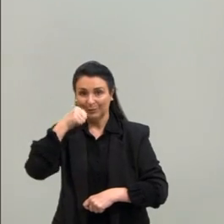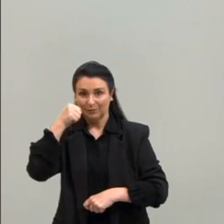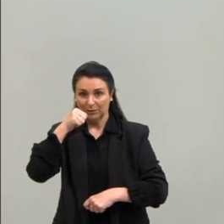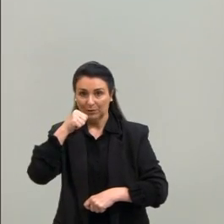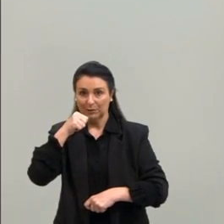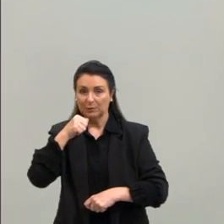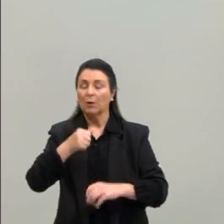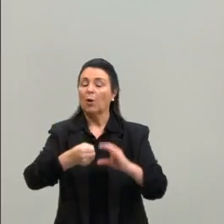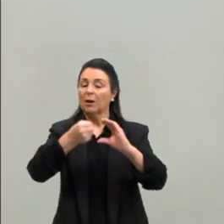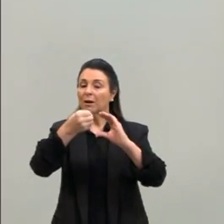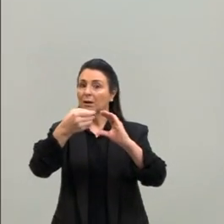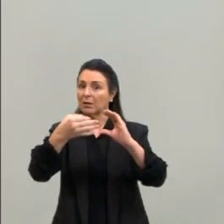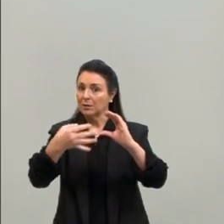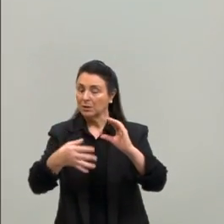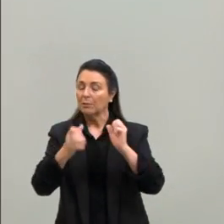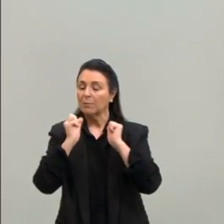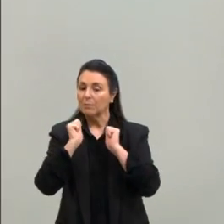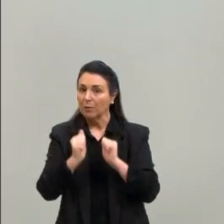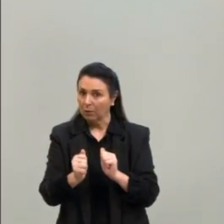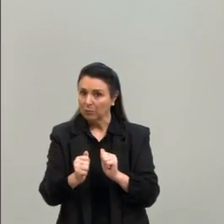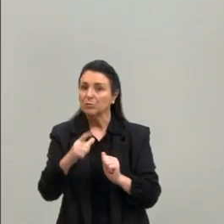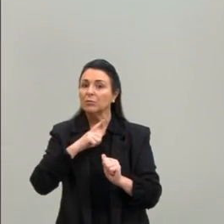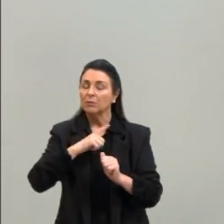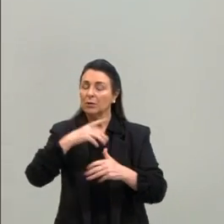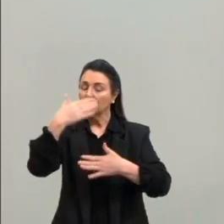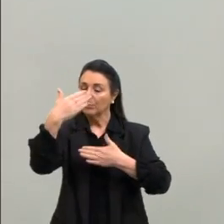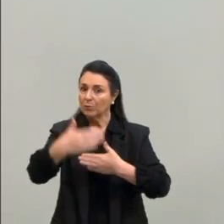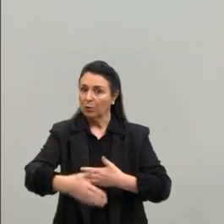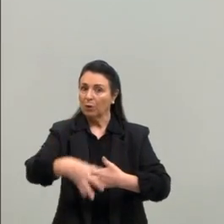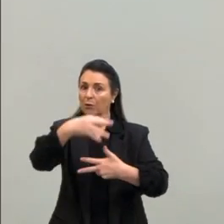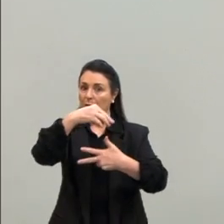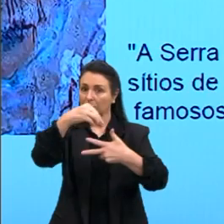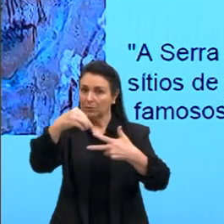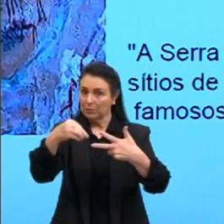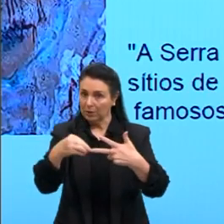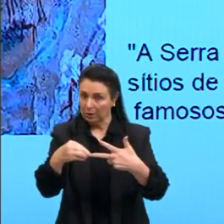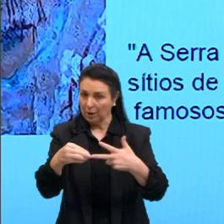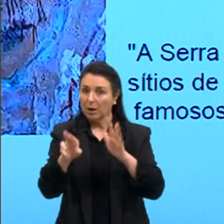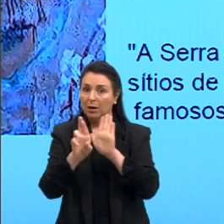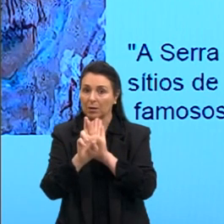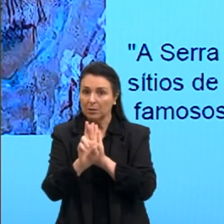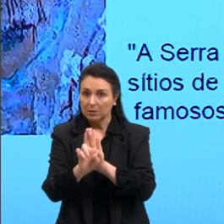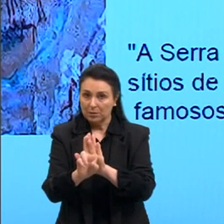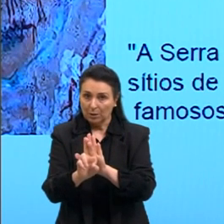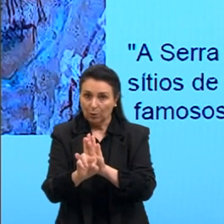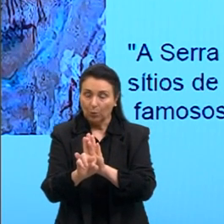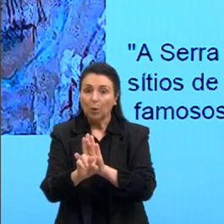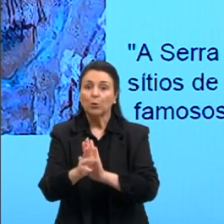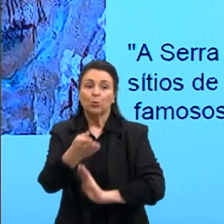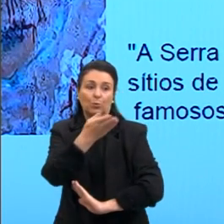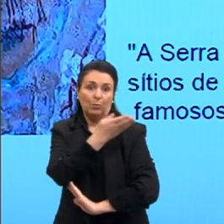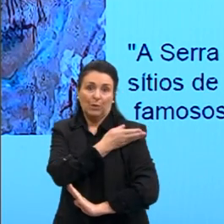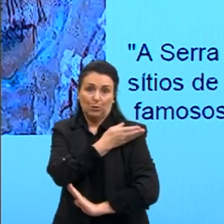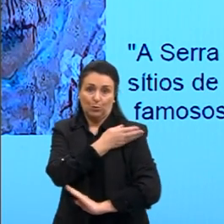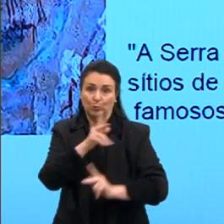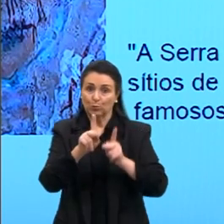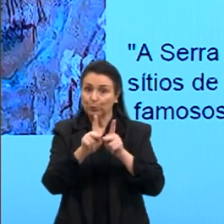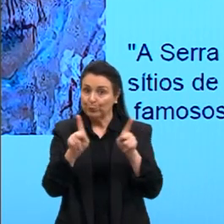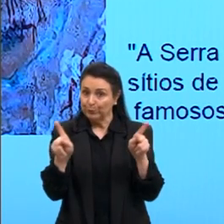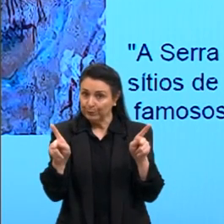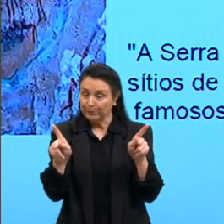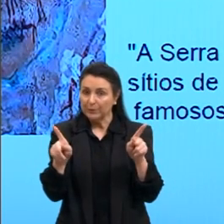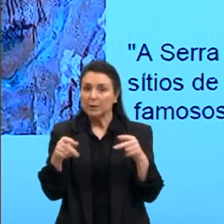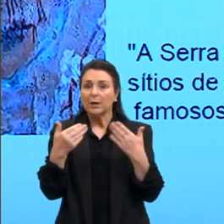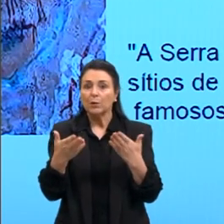aparecer no Enem. Essa representação escultórica da era paleolítica, que era um